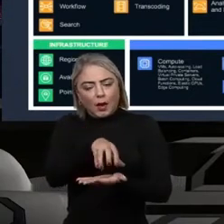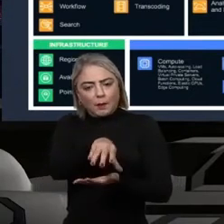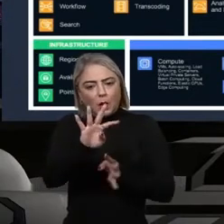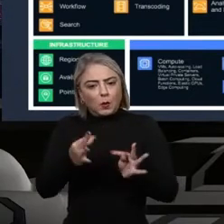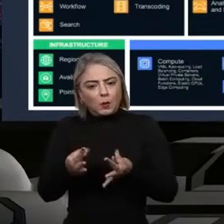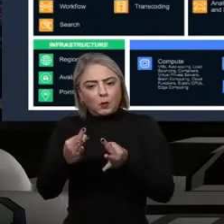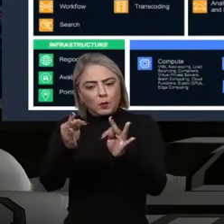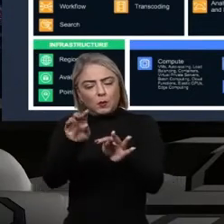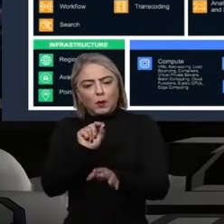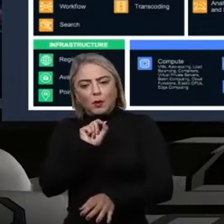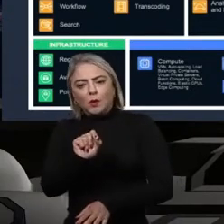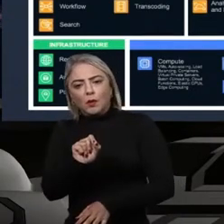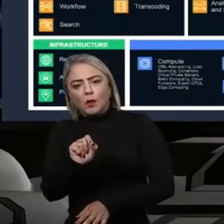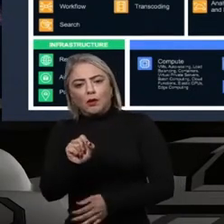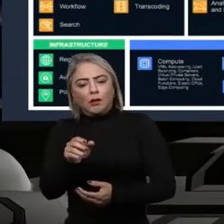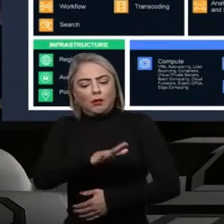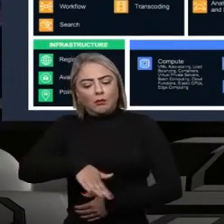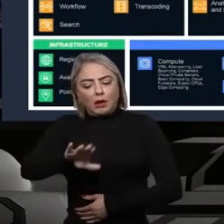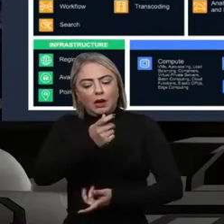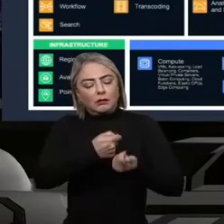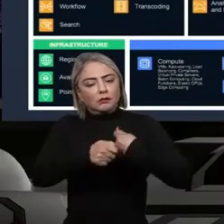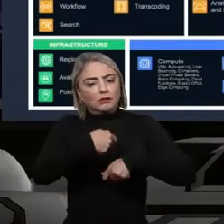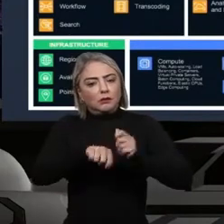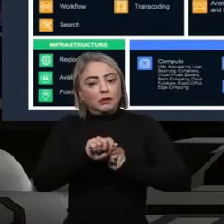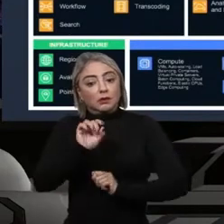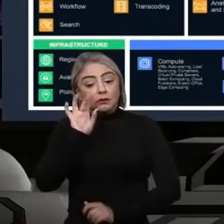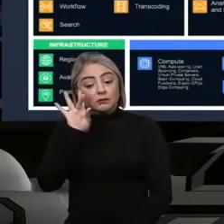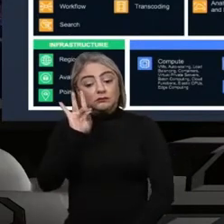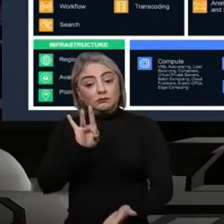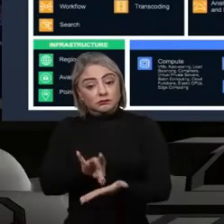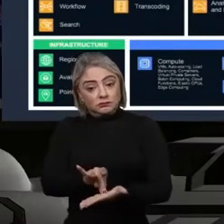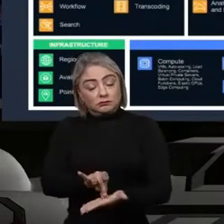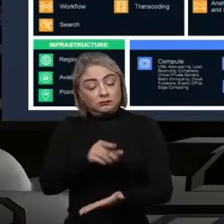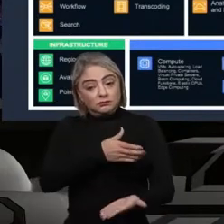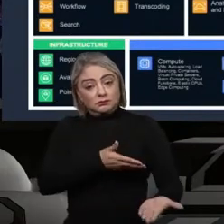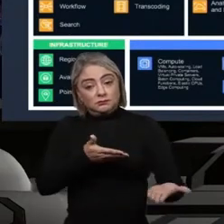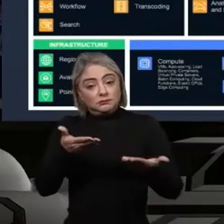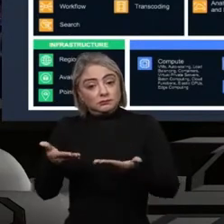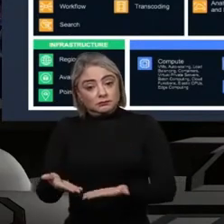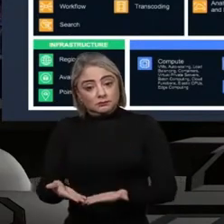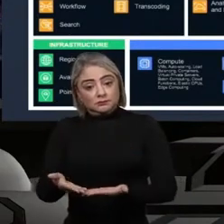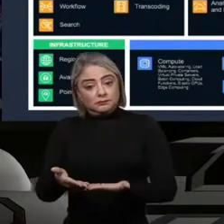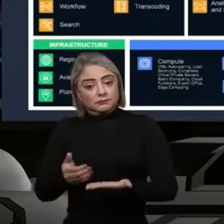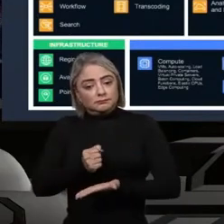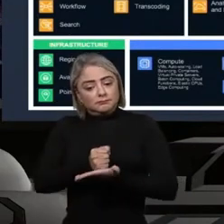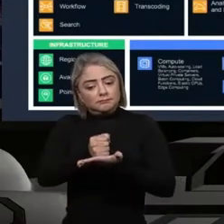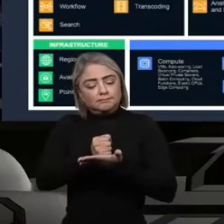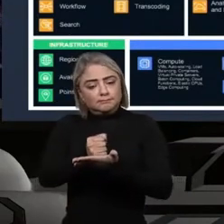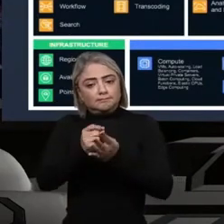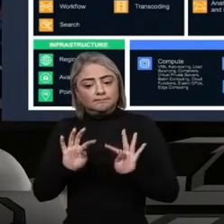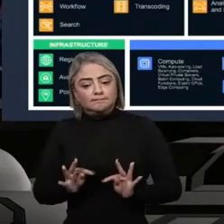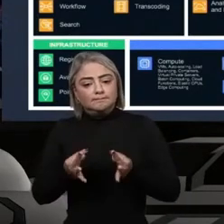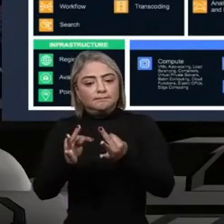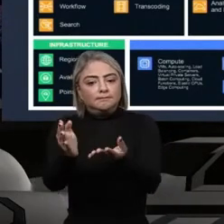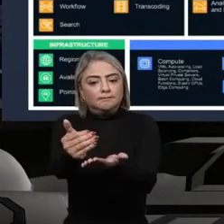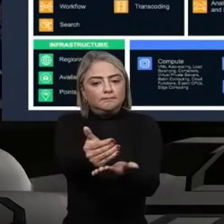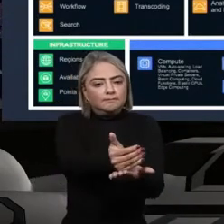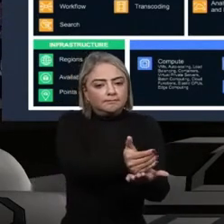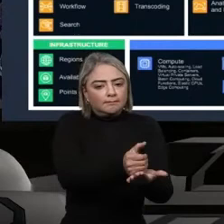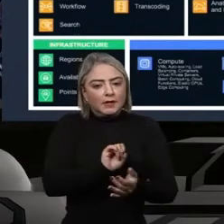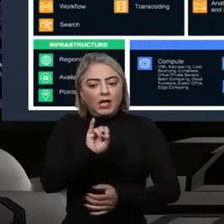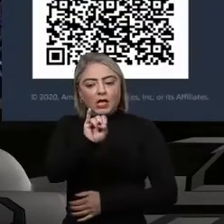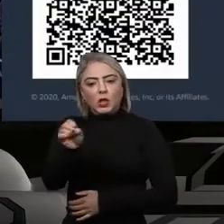tecnologia, na mão de uma área de negócio. Então, de fato, é trazer aparatos tecnológicos para catalisar a